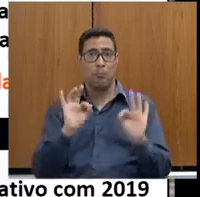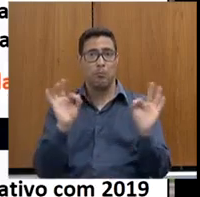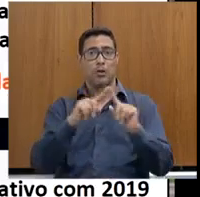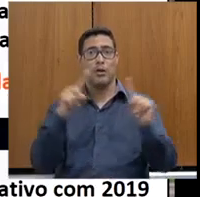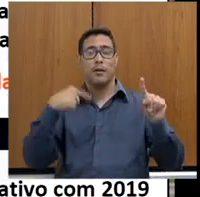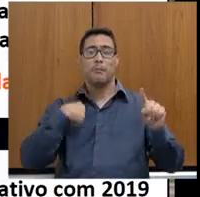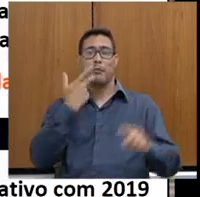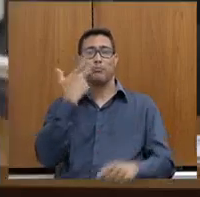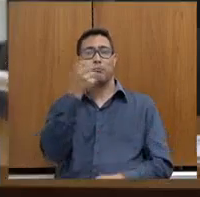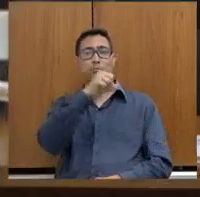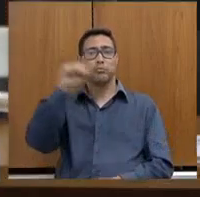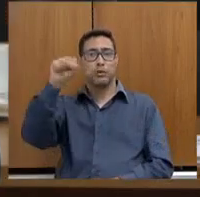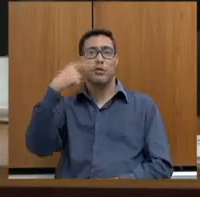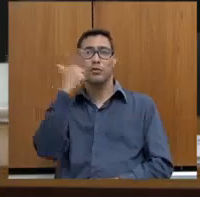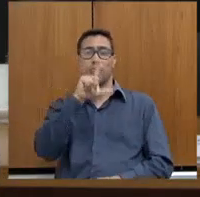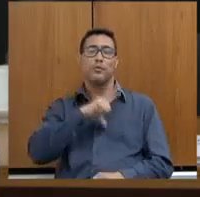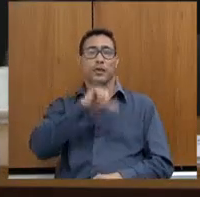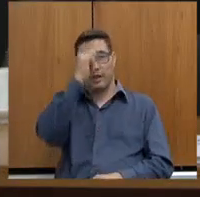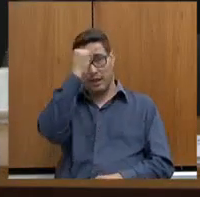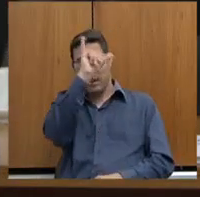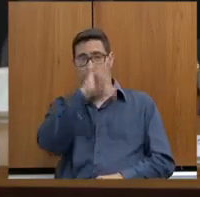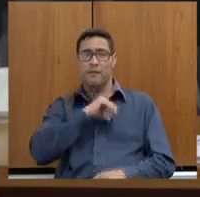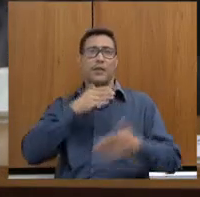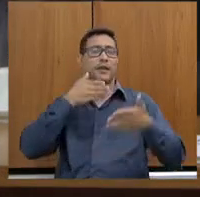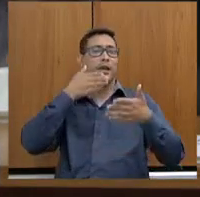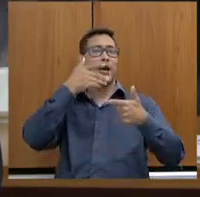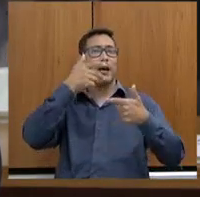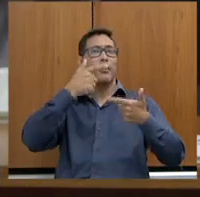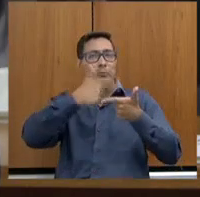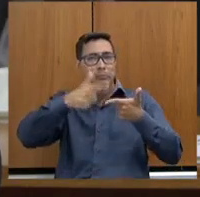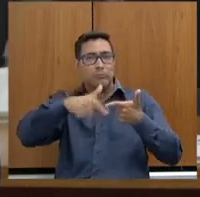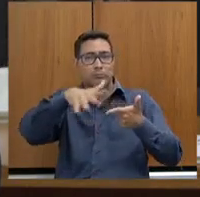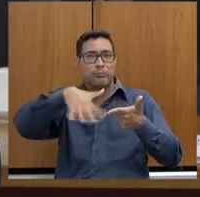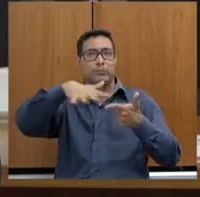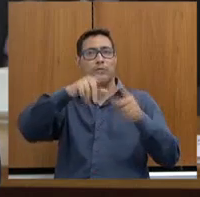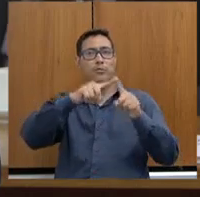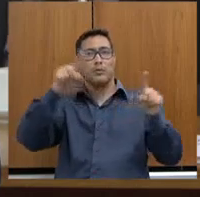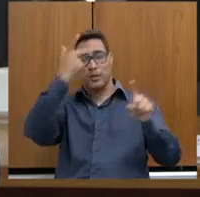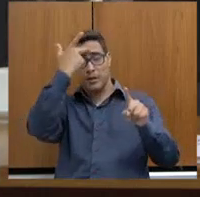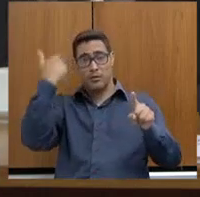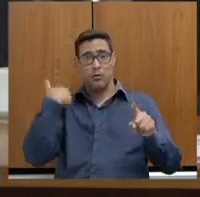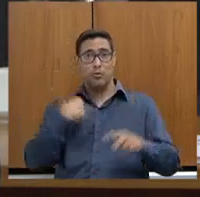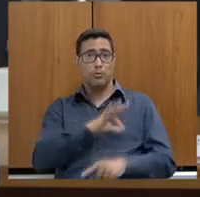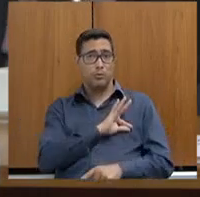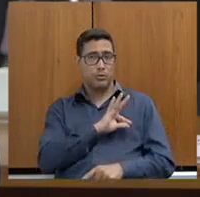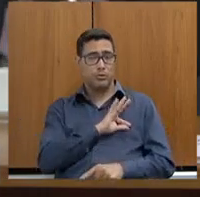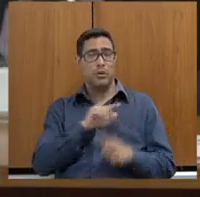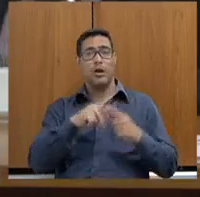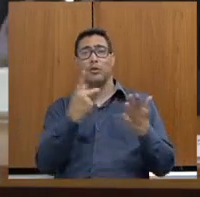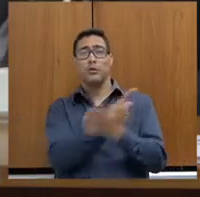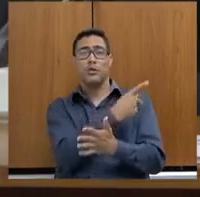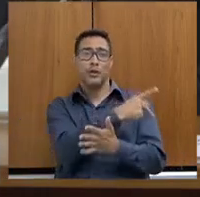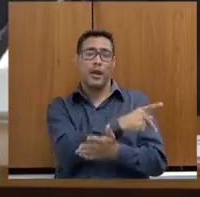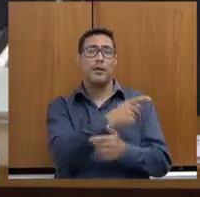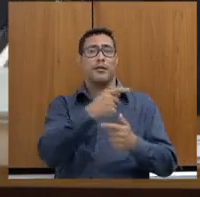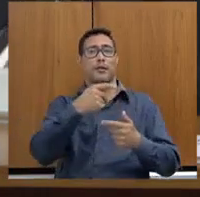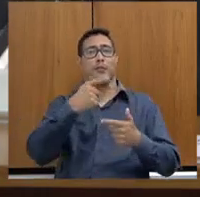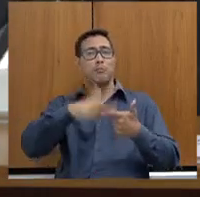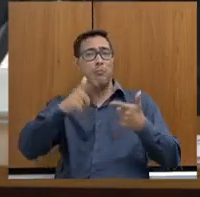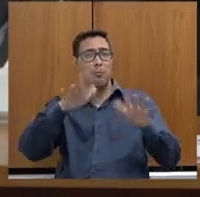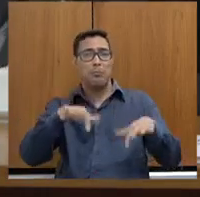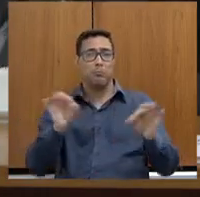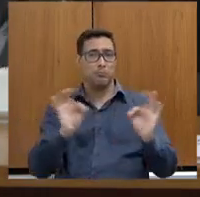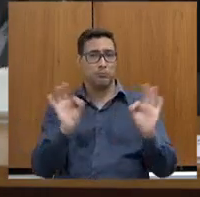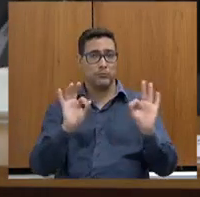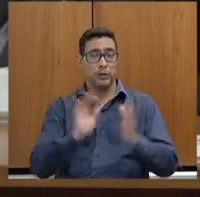sucesso é quando a gente consegue inibir a prática da infração penal e nenhum agente das forças de segurança sai ferido ou morto nessa operação. O